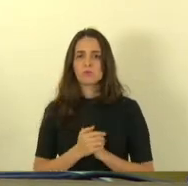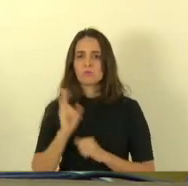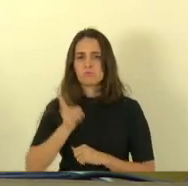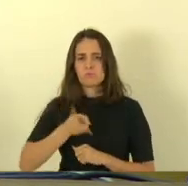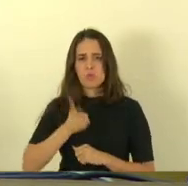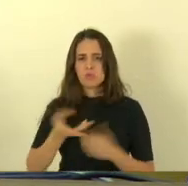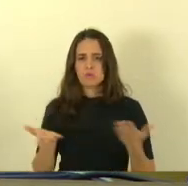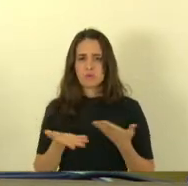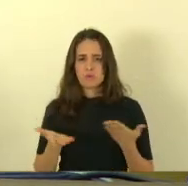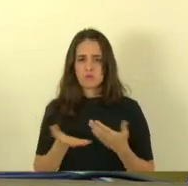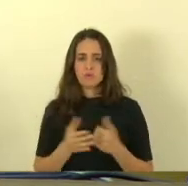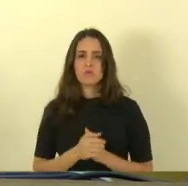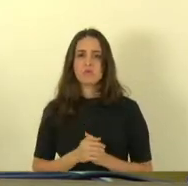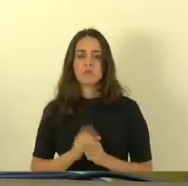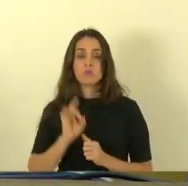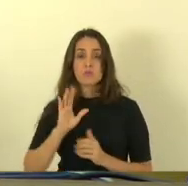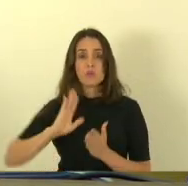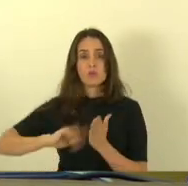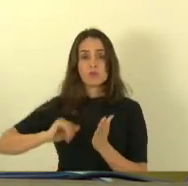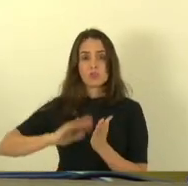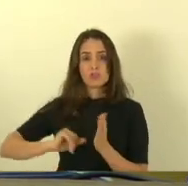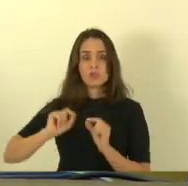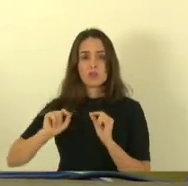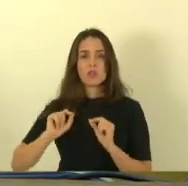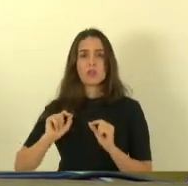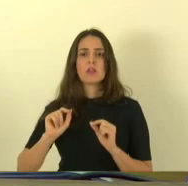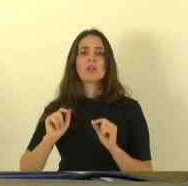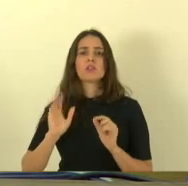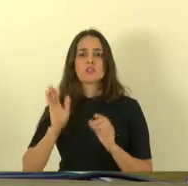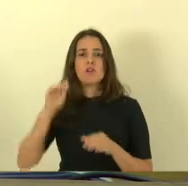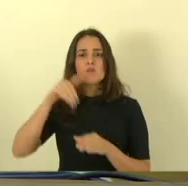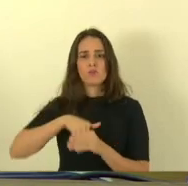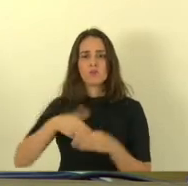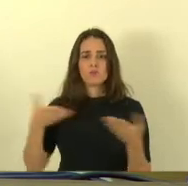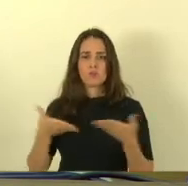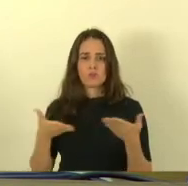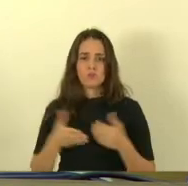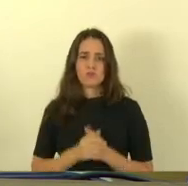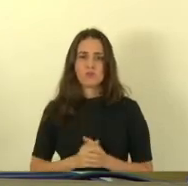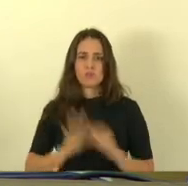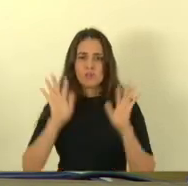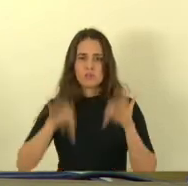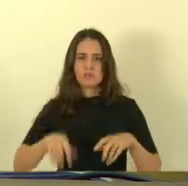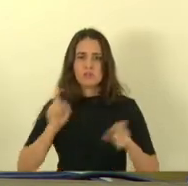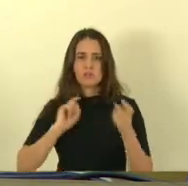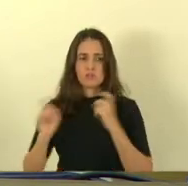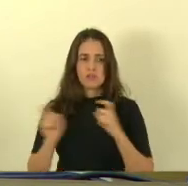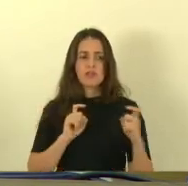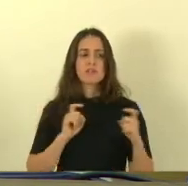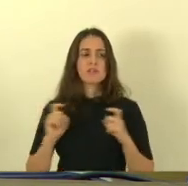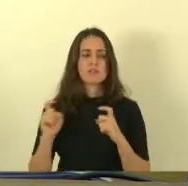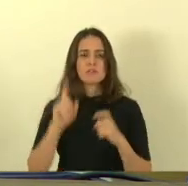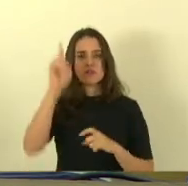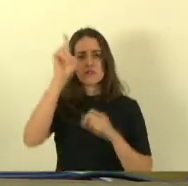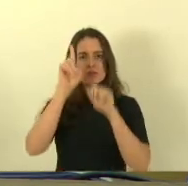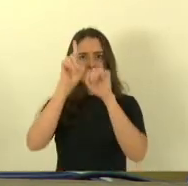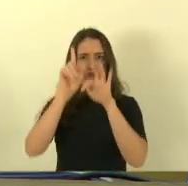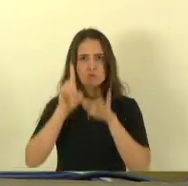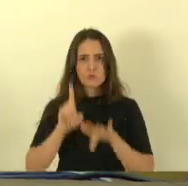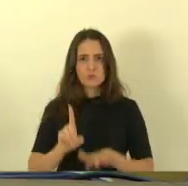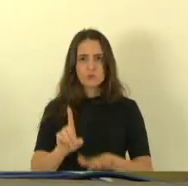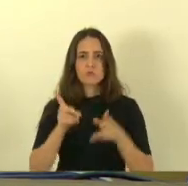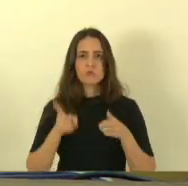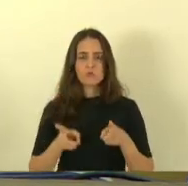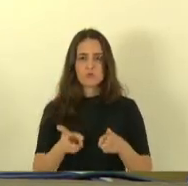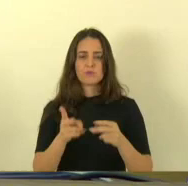mesma pauta da presente sessão exceto as matérias votadas hoje está encerrada a sessão e que Deus continue nos